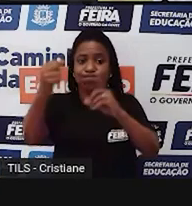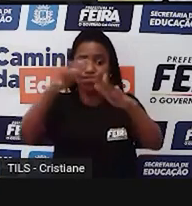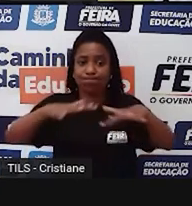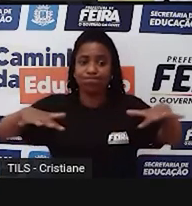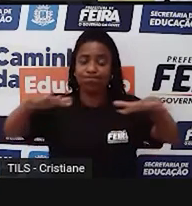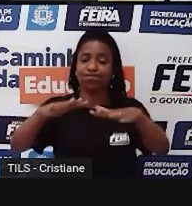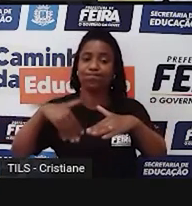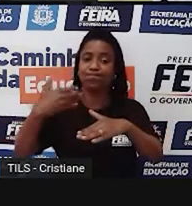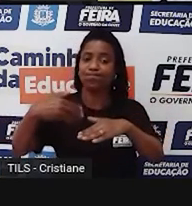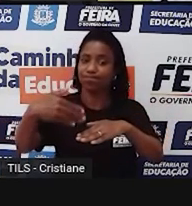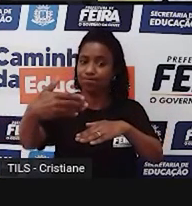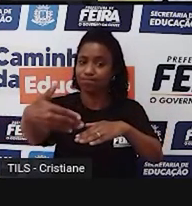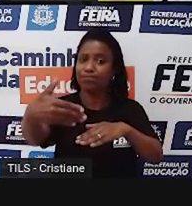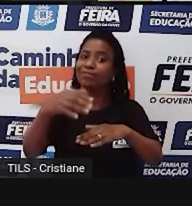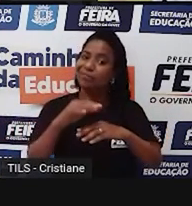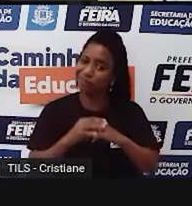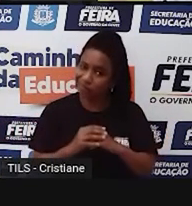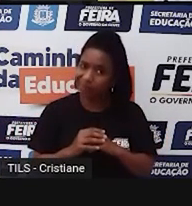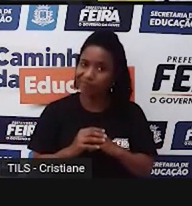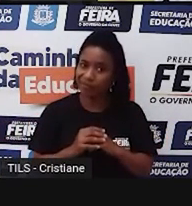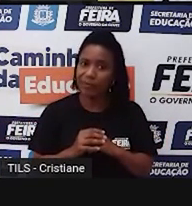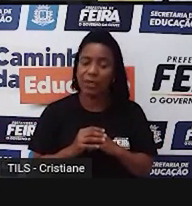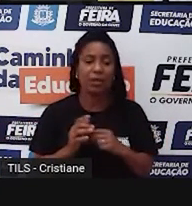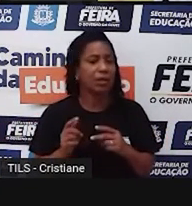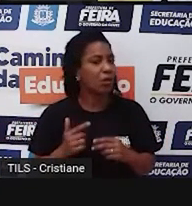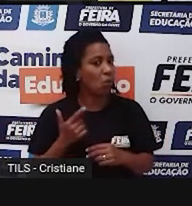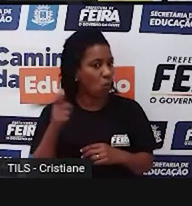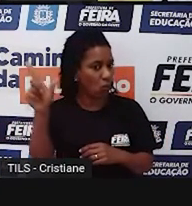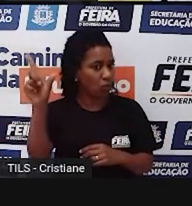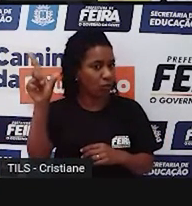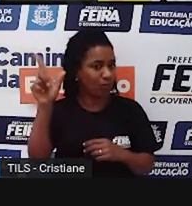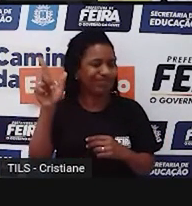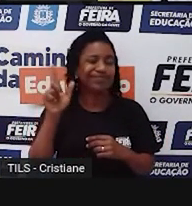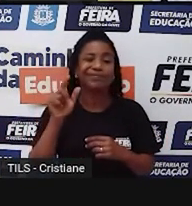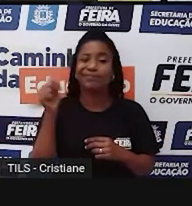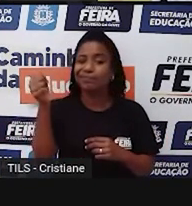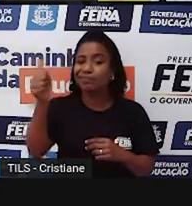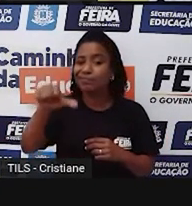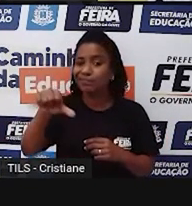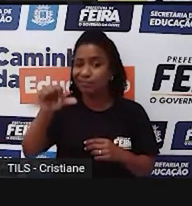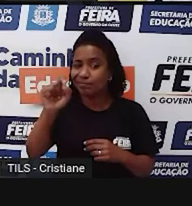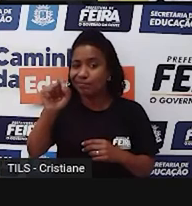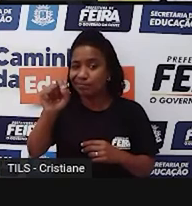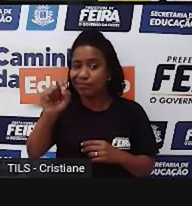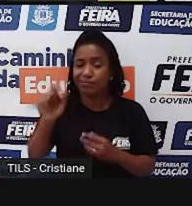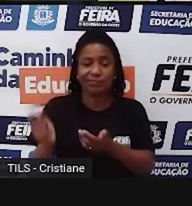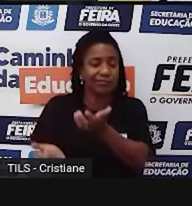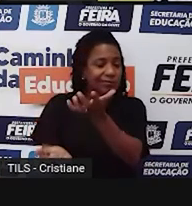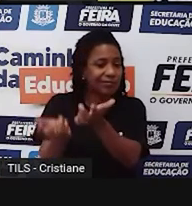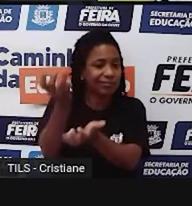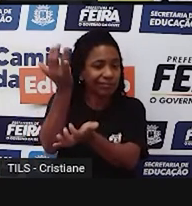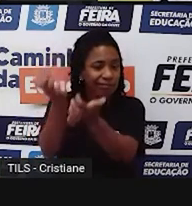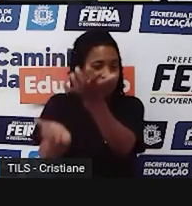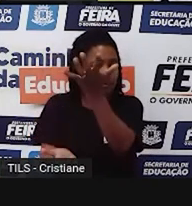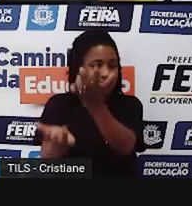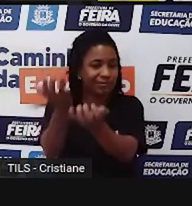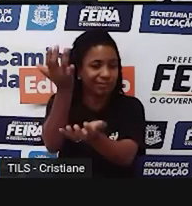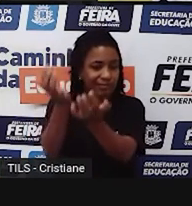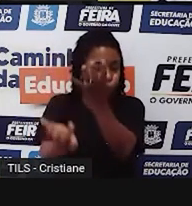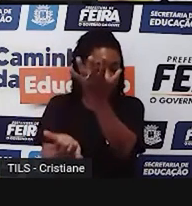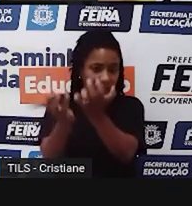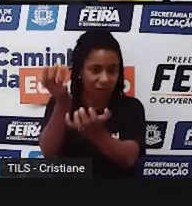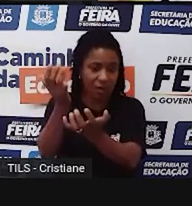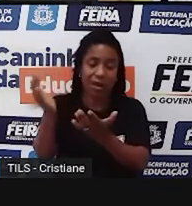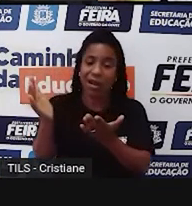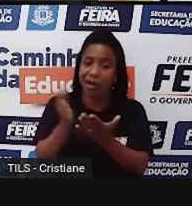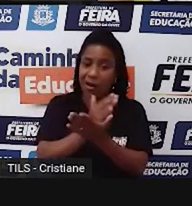Outro problema são as queimadas, né, algumas queimadas, elas ocorrem de forma natural, mas hoje aqui